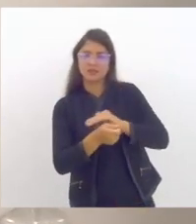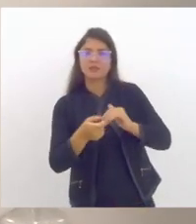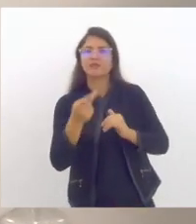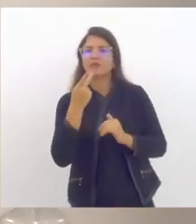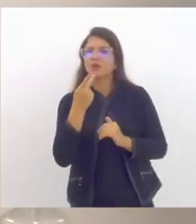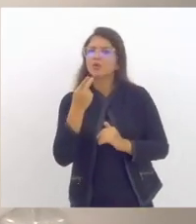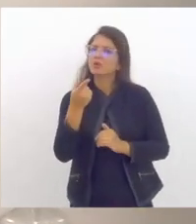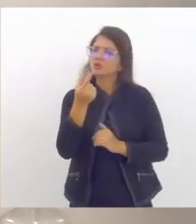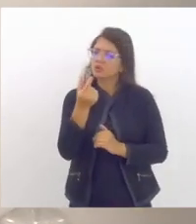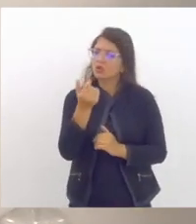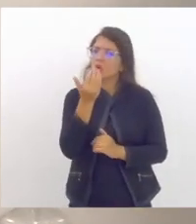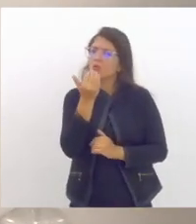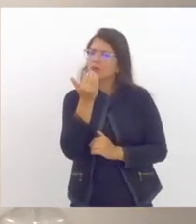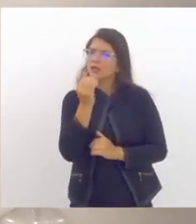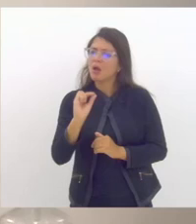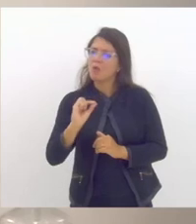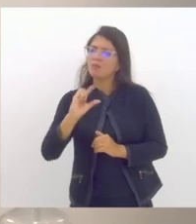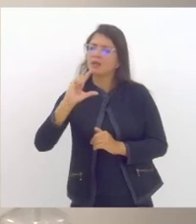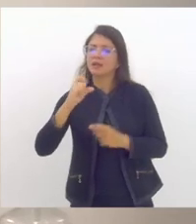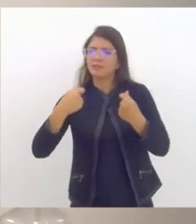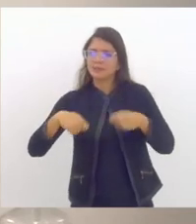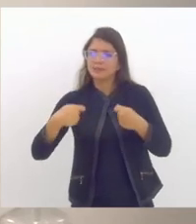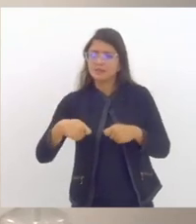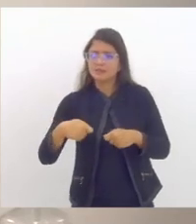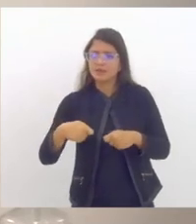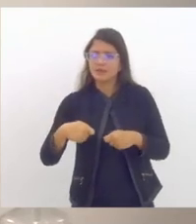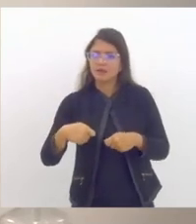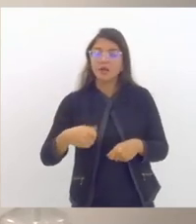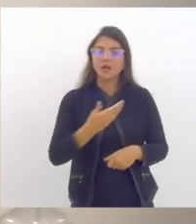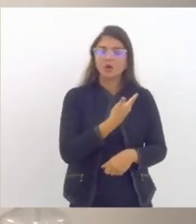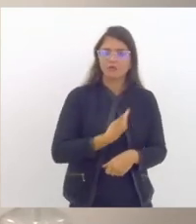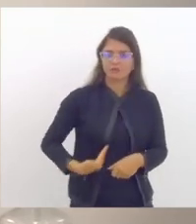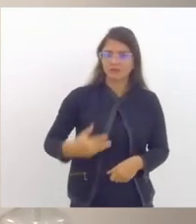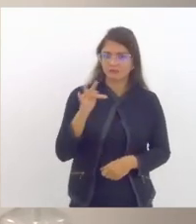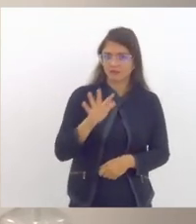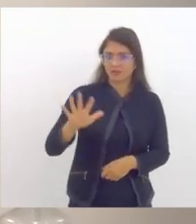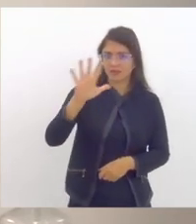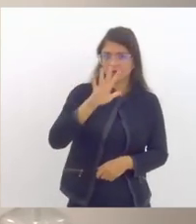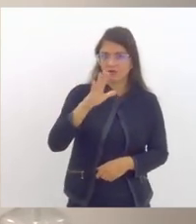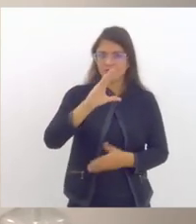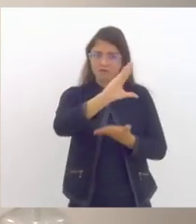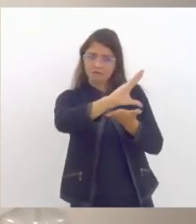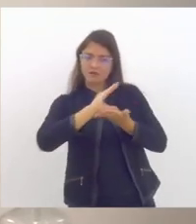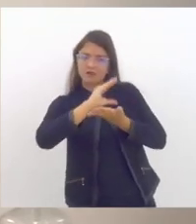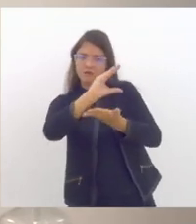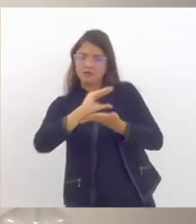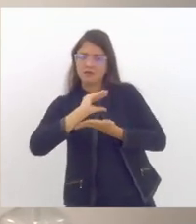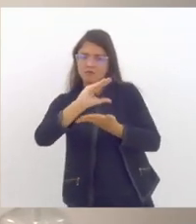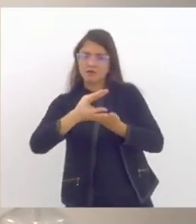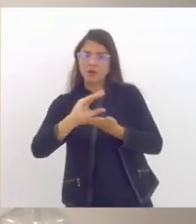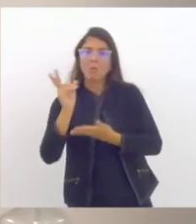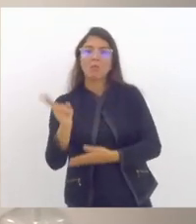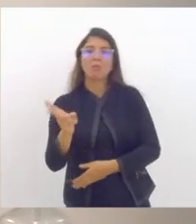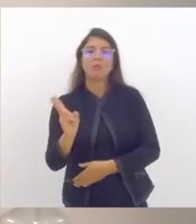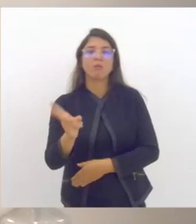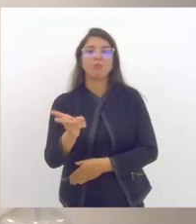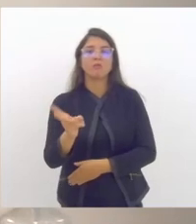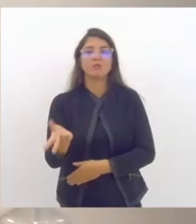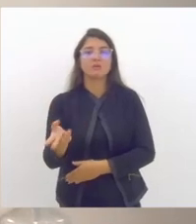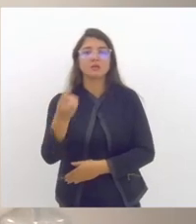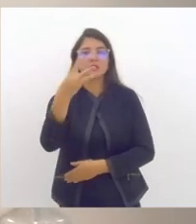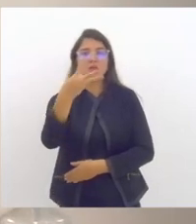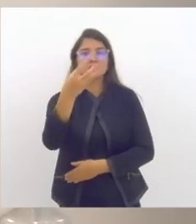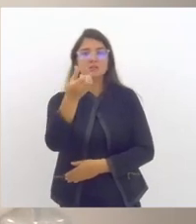valor da alimentação escolar então o repasse que o governo federal vai continuar fazendo a estados e municípios segue sendo de